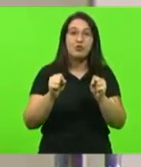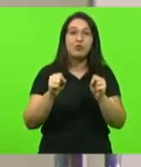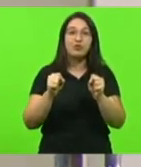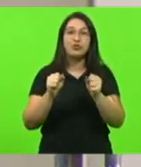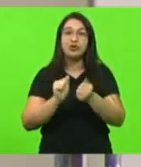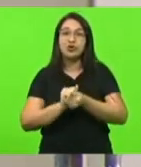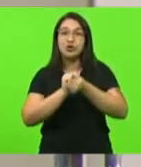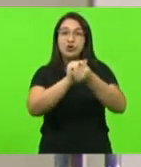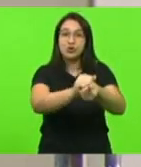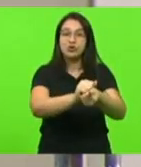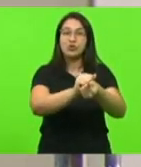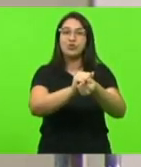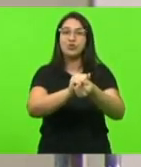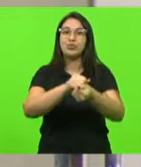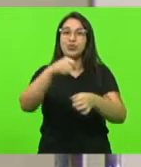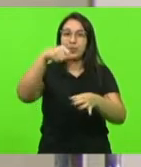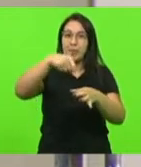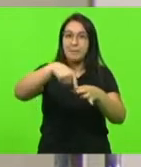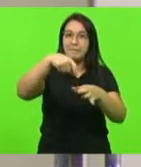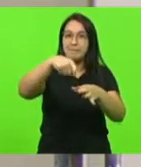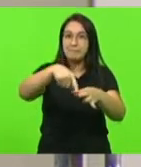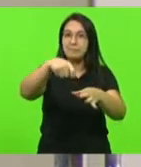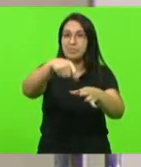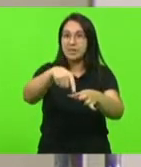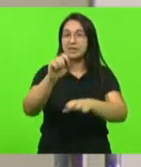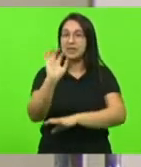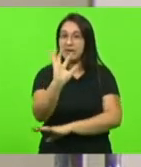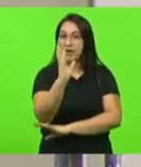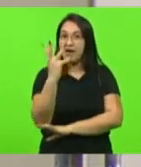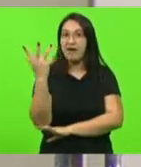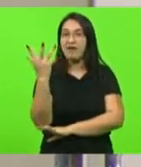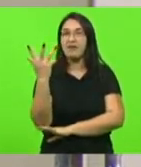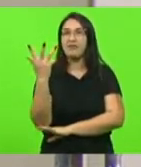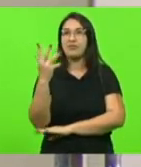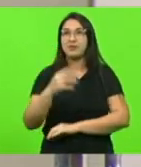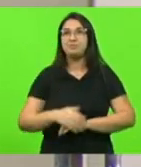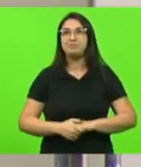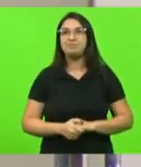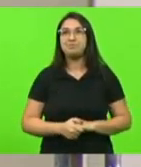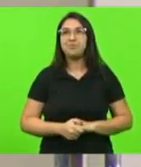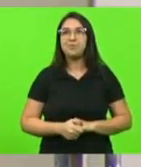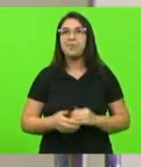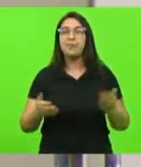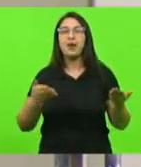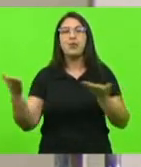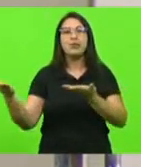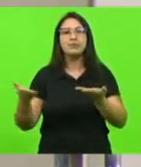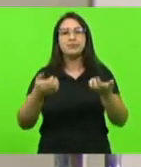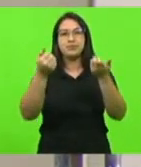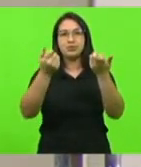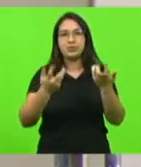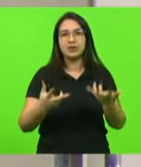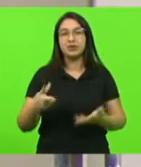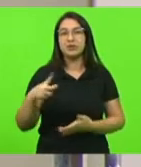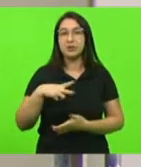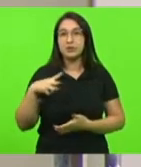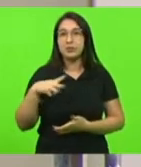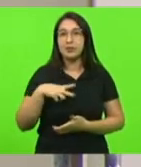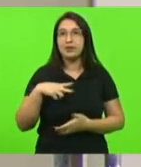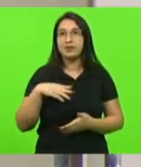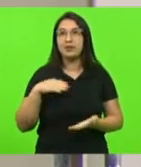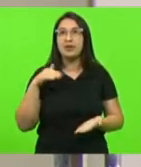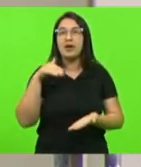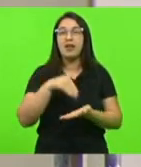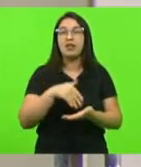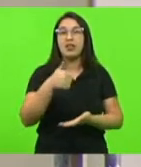vamos fazer o plantio dessas árvores reaberta a sessão passamos as explicações pessoais pelo tempo de até 10